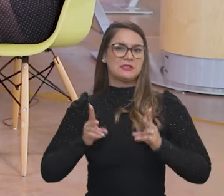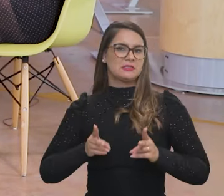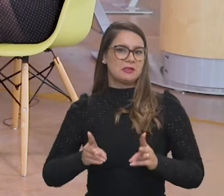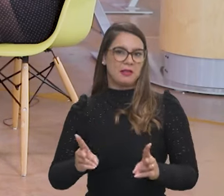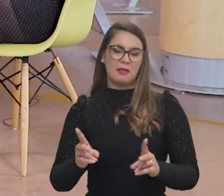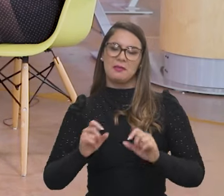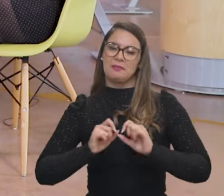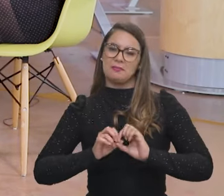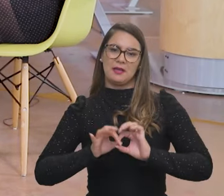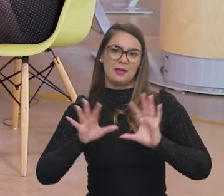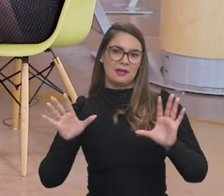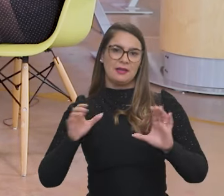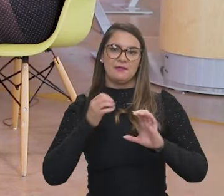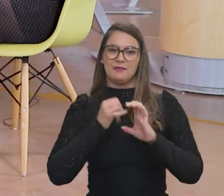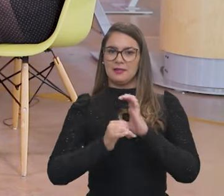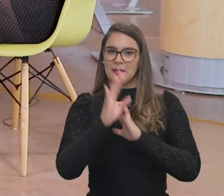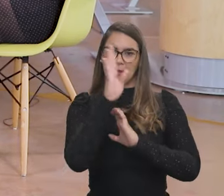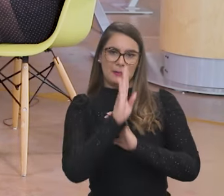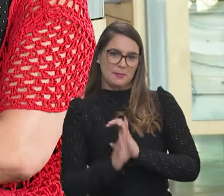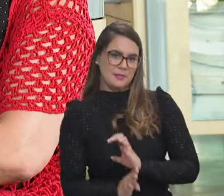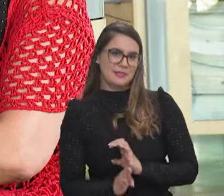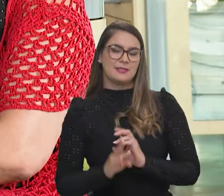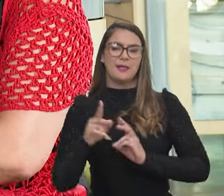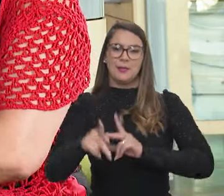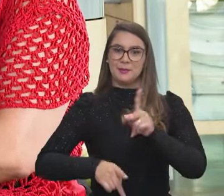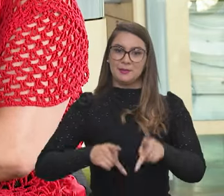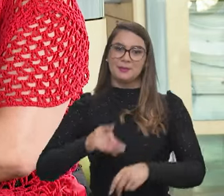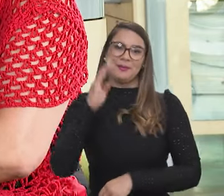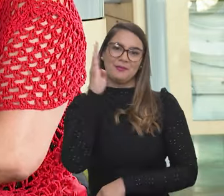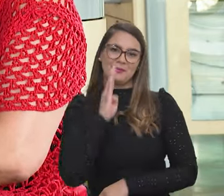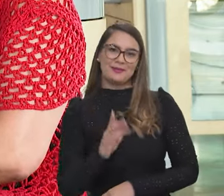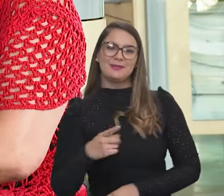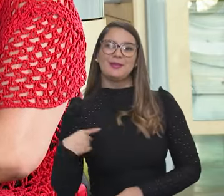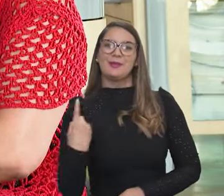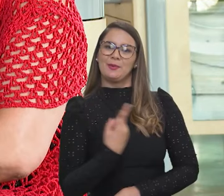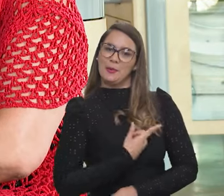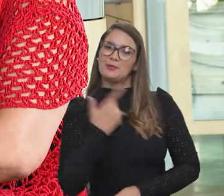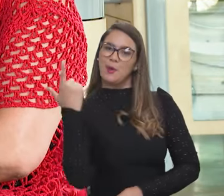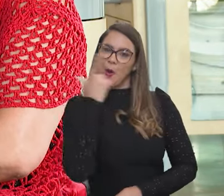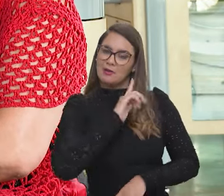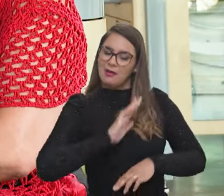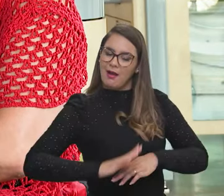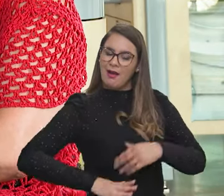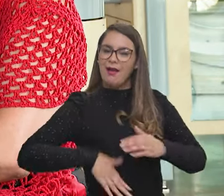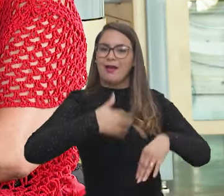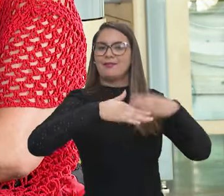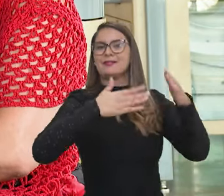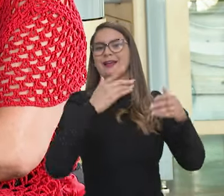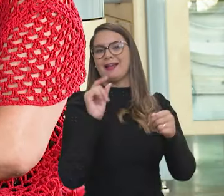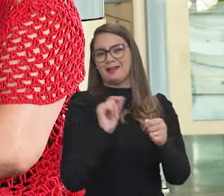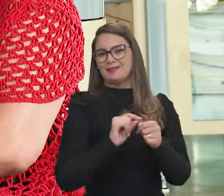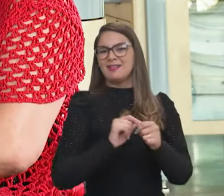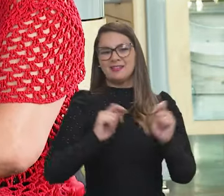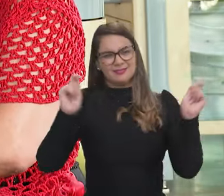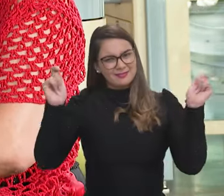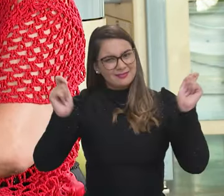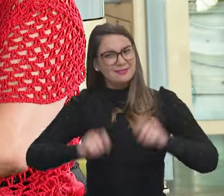sua disposição, à disposição da EBC, à disposição do povo brasileiro para que a gente possa avançar e fazer